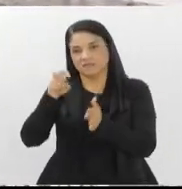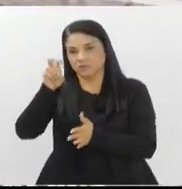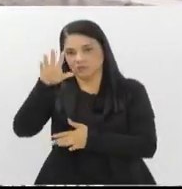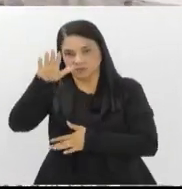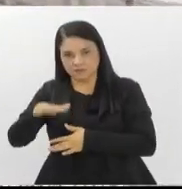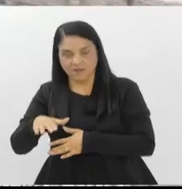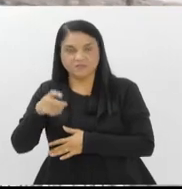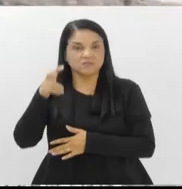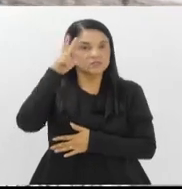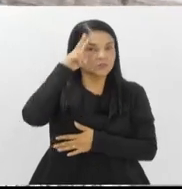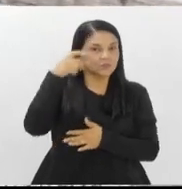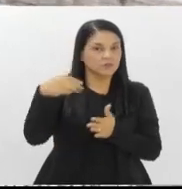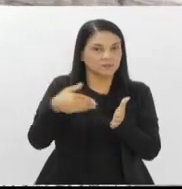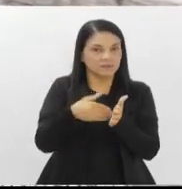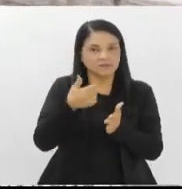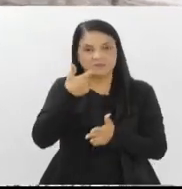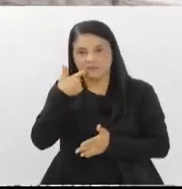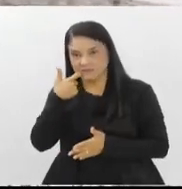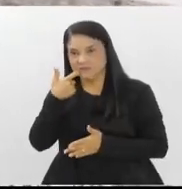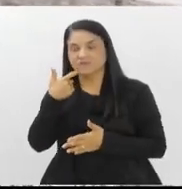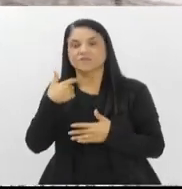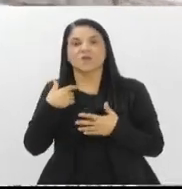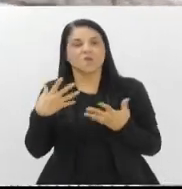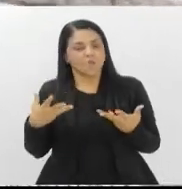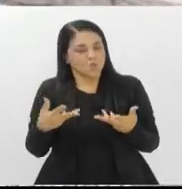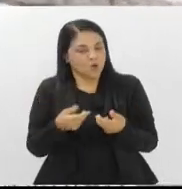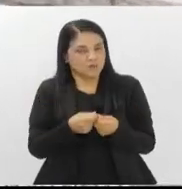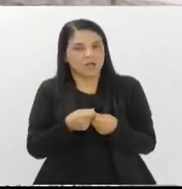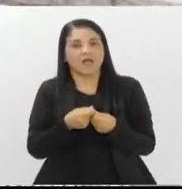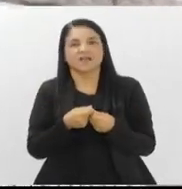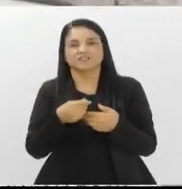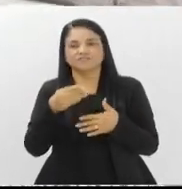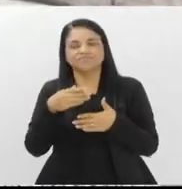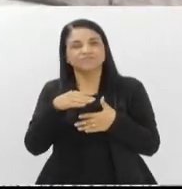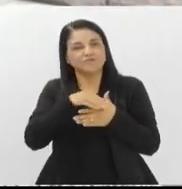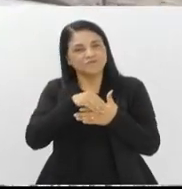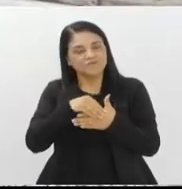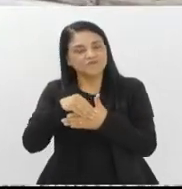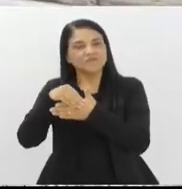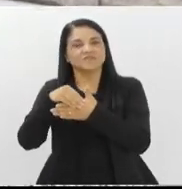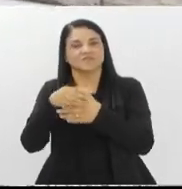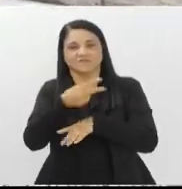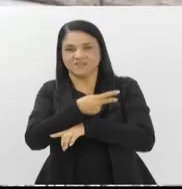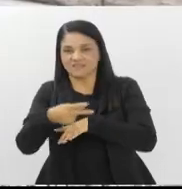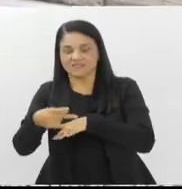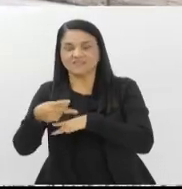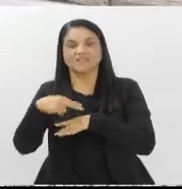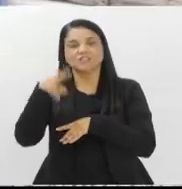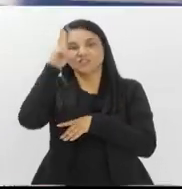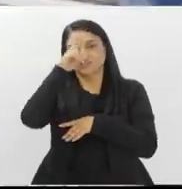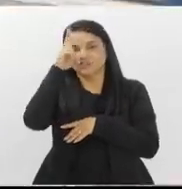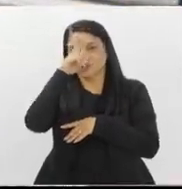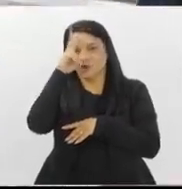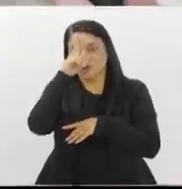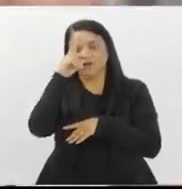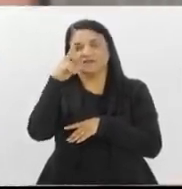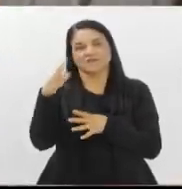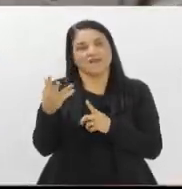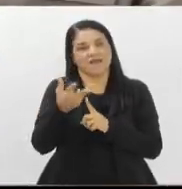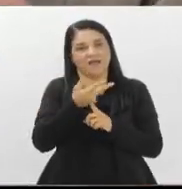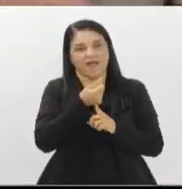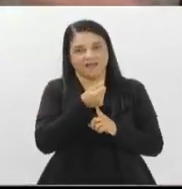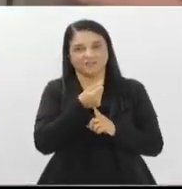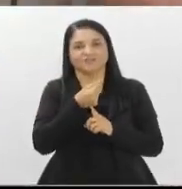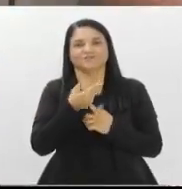É uma das visitas com mais qualidade da cidade do Rio de Janeiro. Profissionais da área de História, Ciências Sociais e História da Arte. Obrigado, Douglas. E